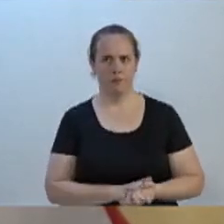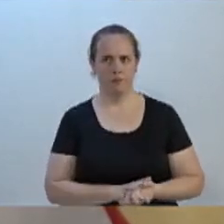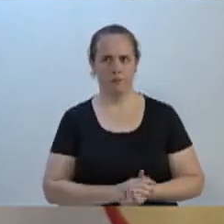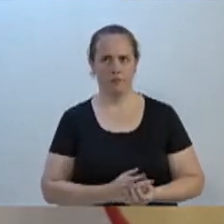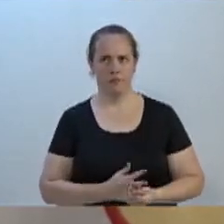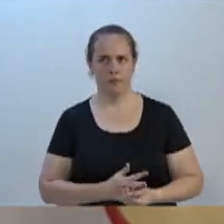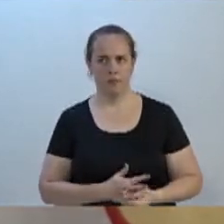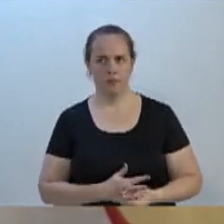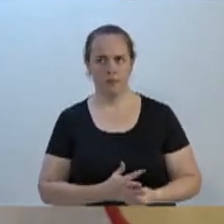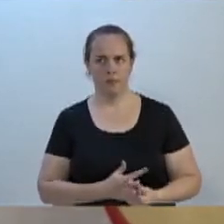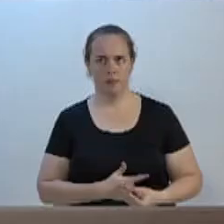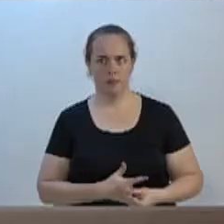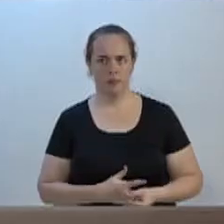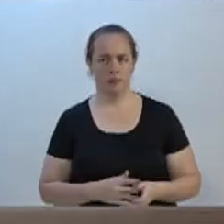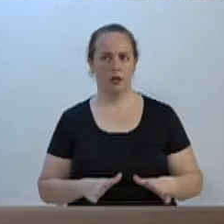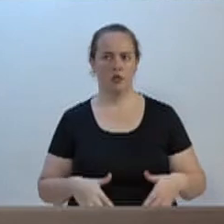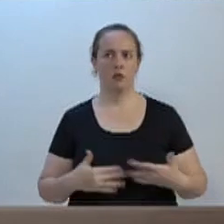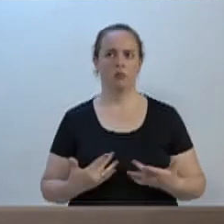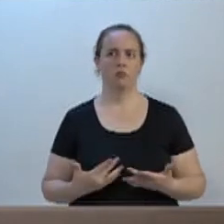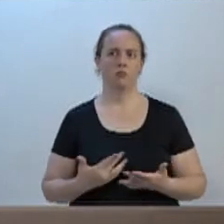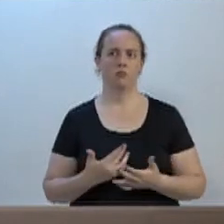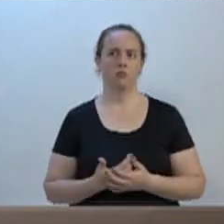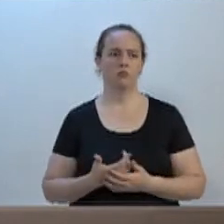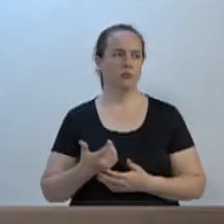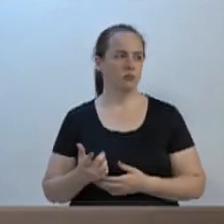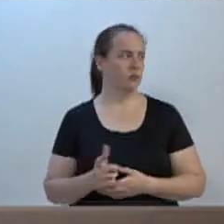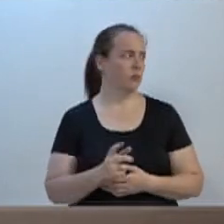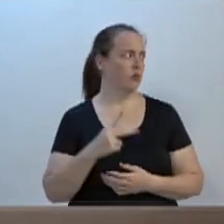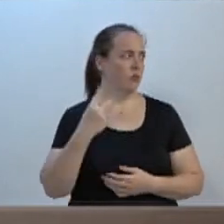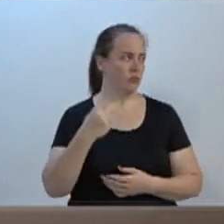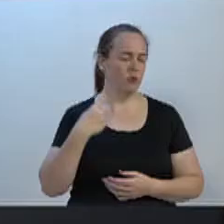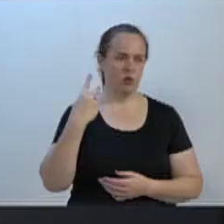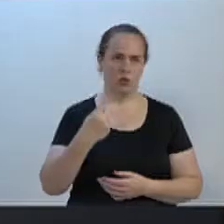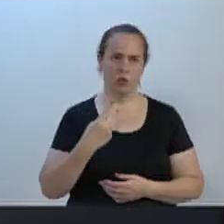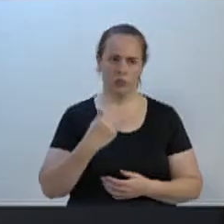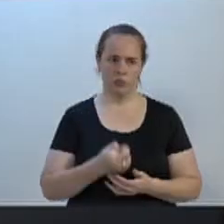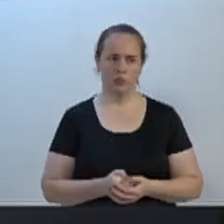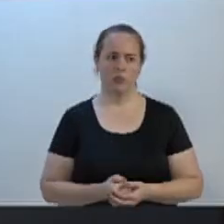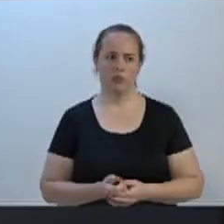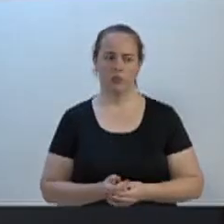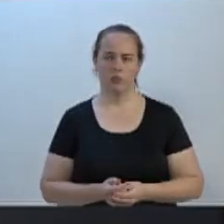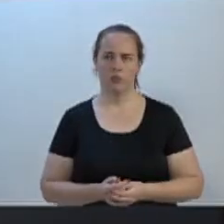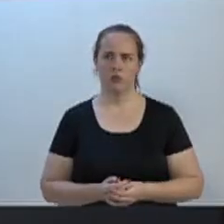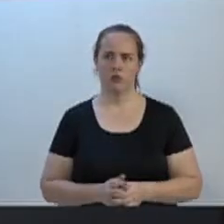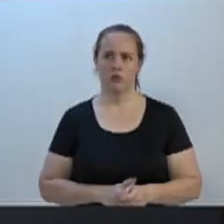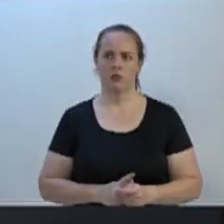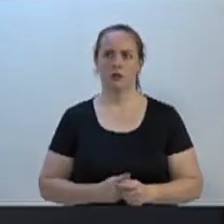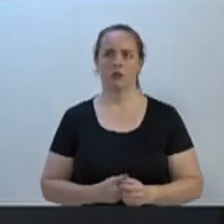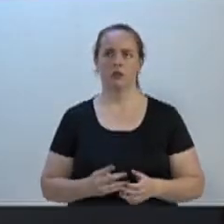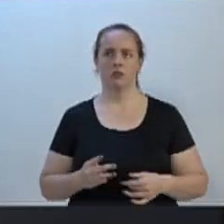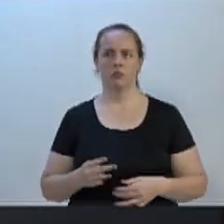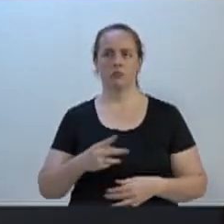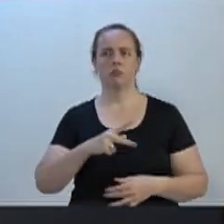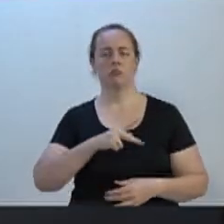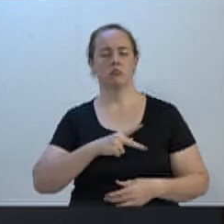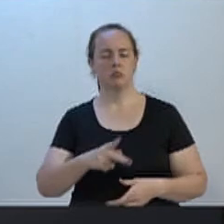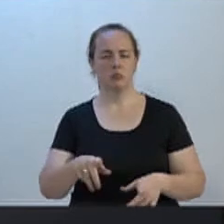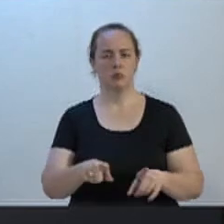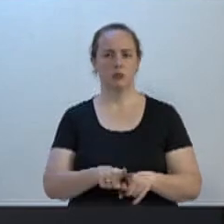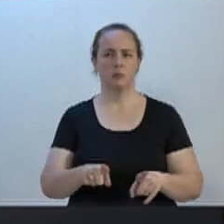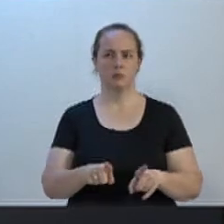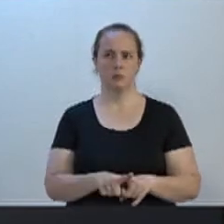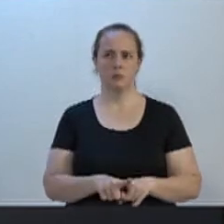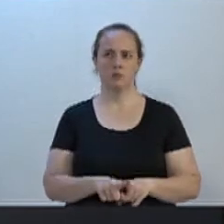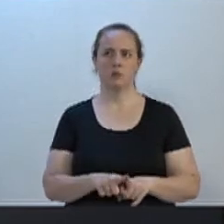Vamos ouvir, então, com autorização do orador, em aparte, o vereador Adriano Pereira. Quero cumprimentá-lo pelo pronunciamento, vereador, e também aqui